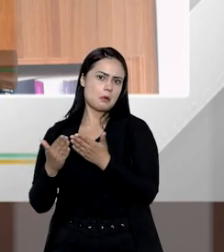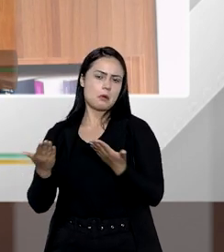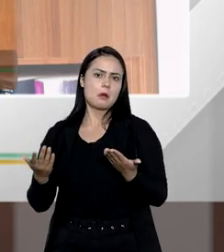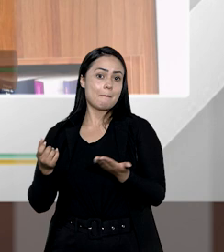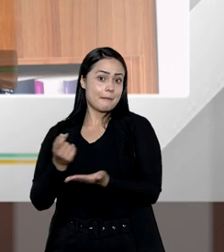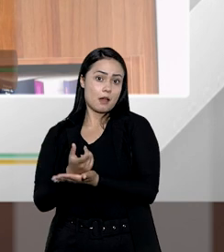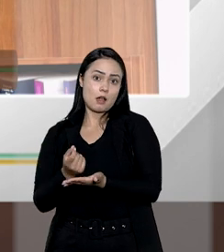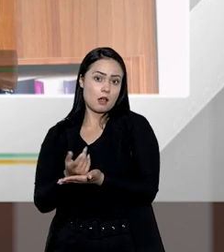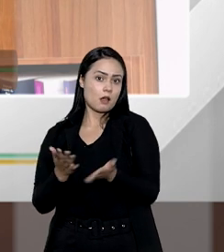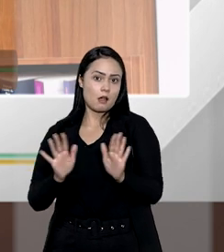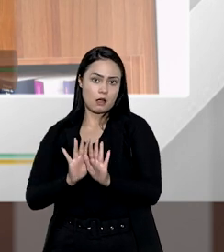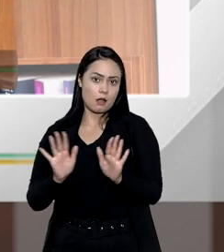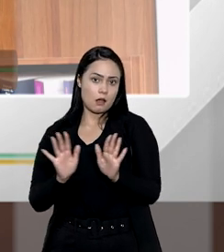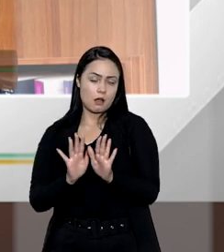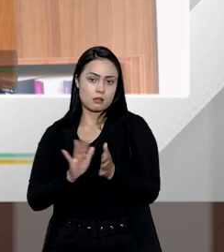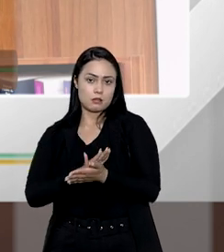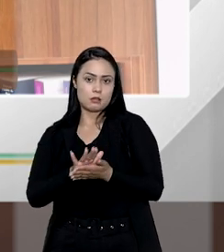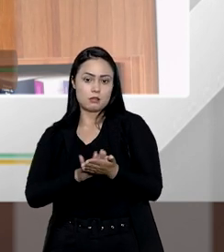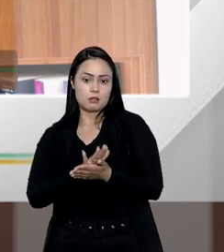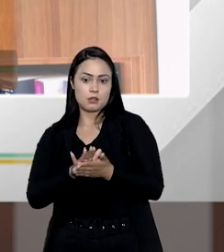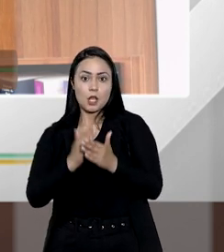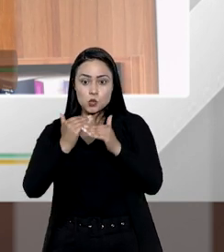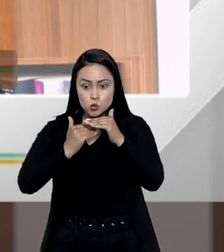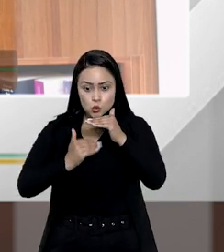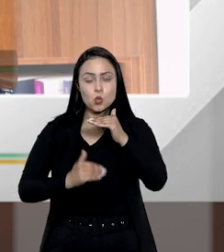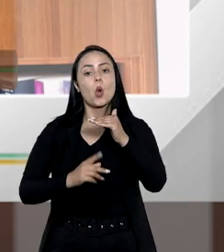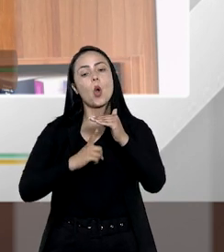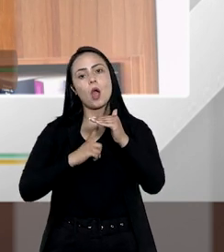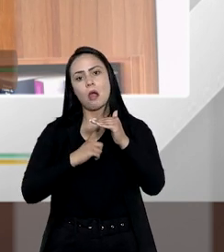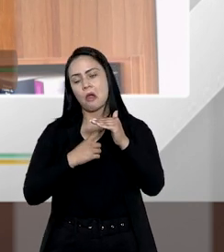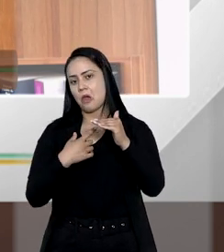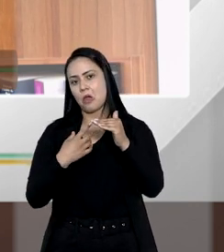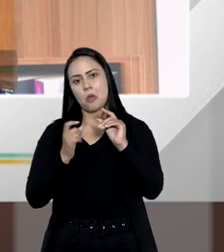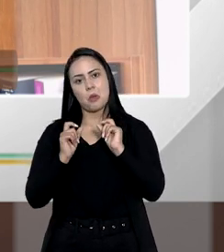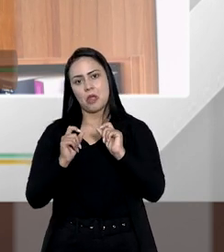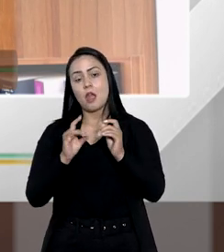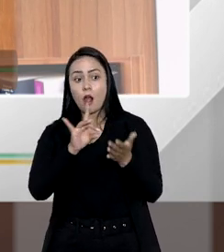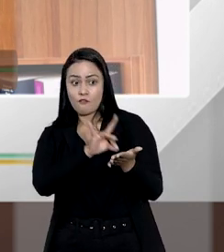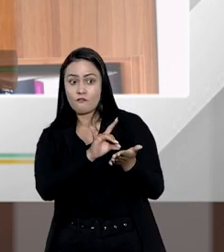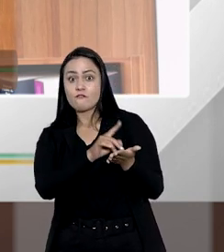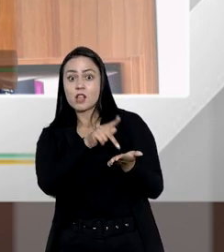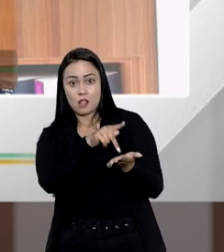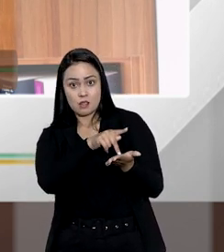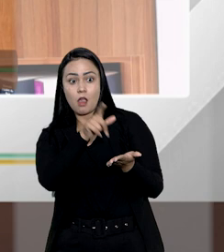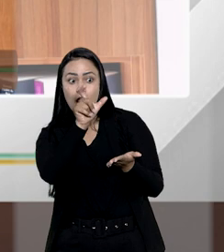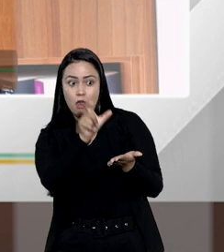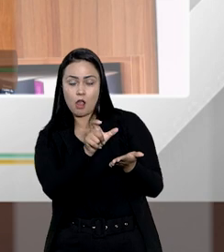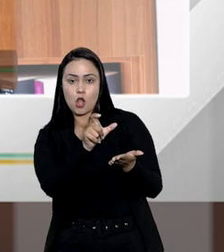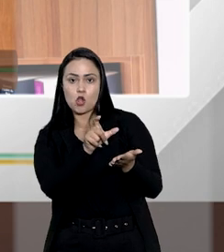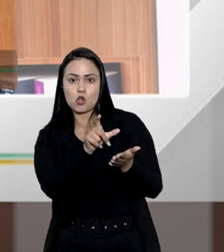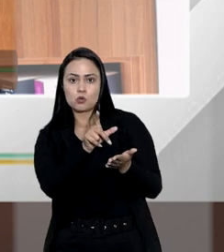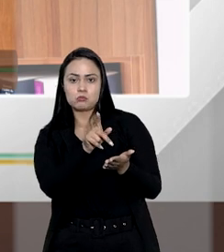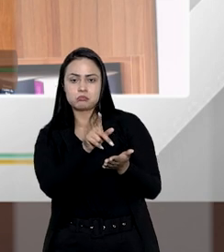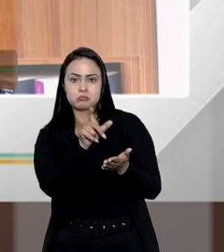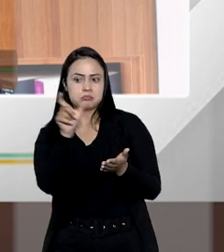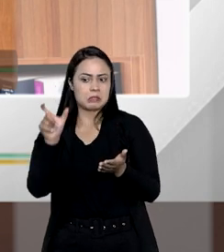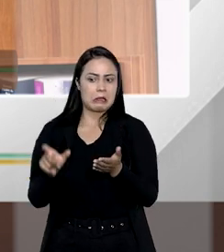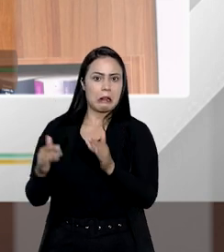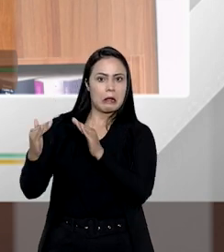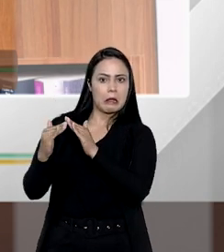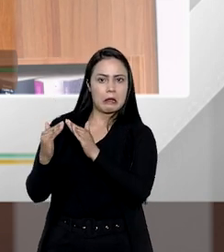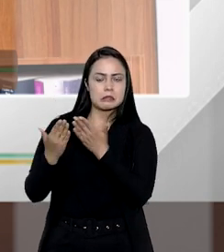sem pagar nenhum real aos sucessores que podem ser os legítimos proprietários deste